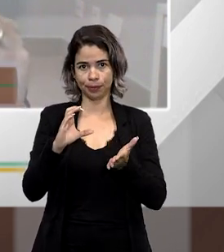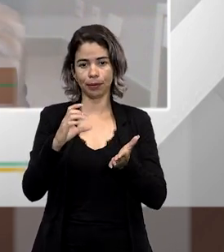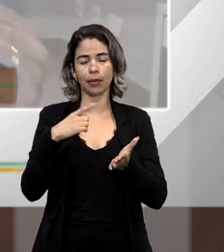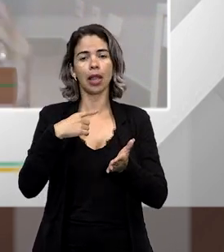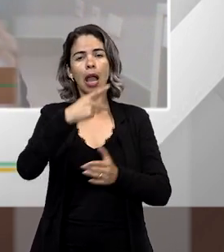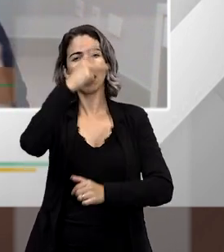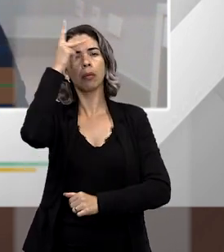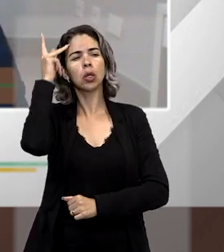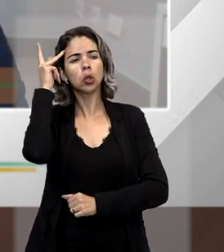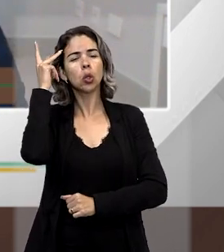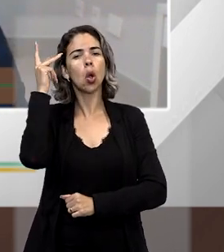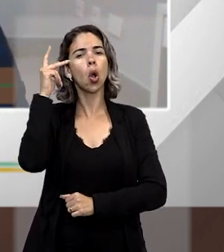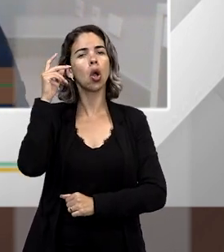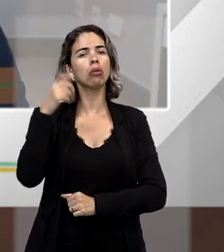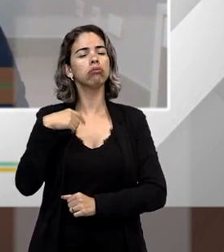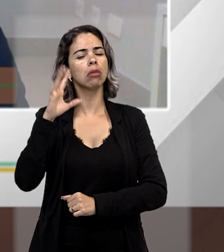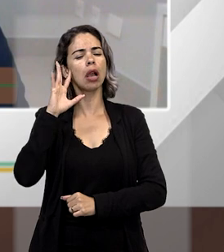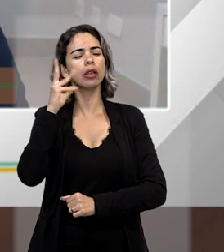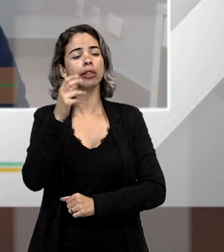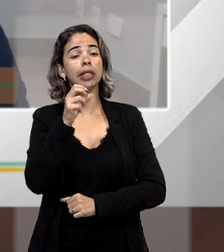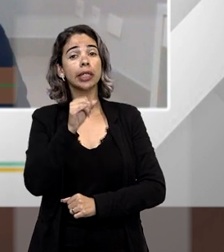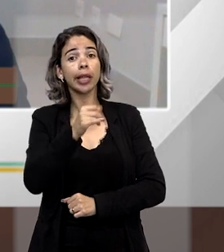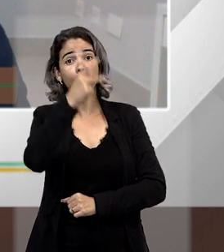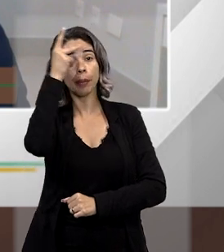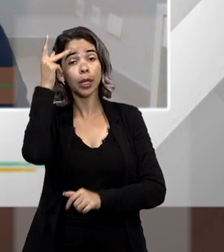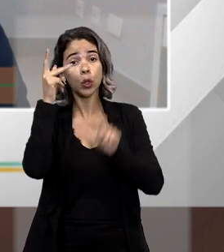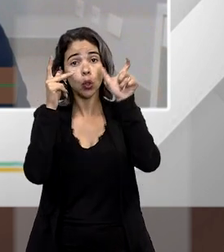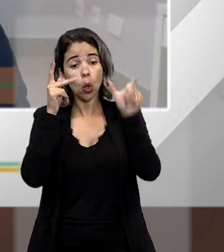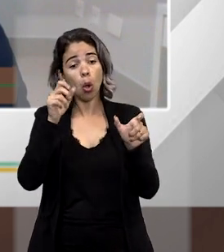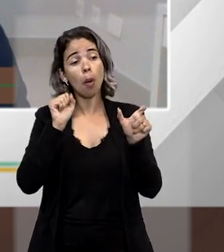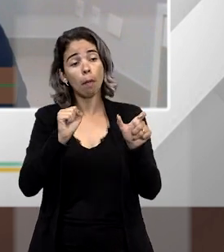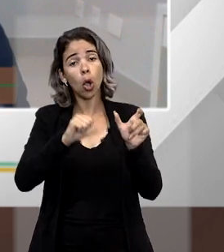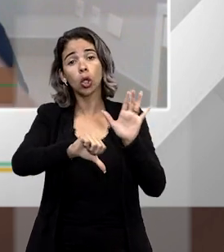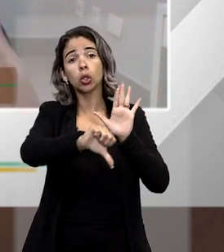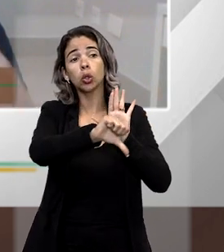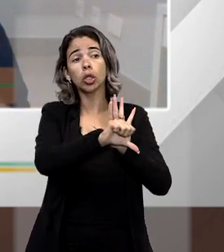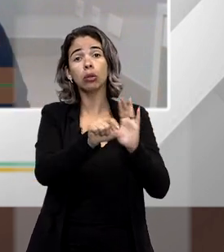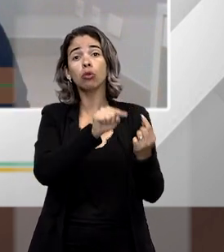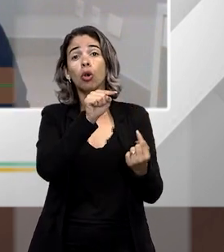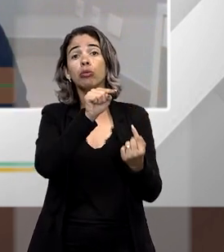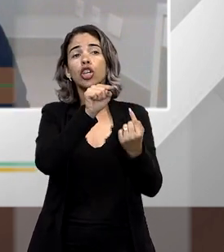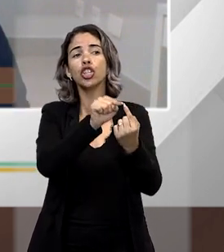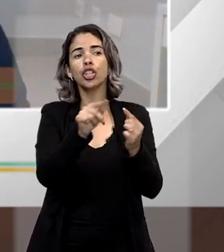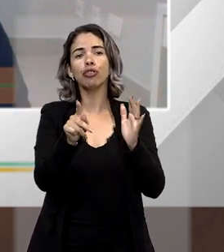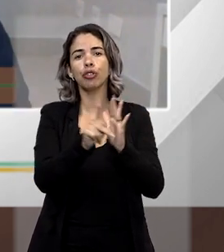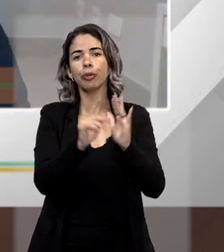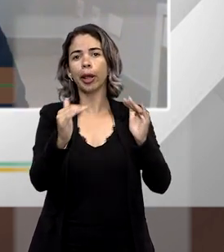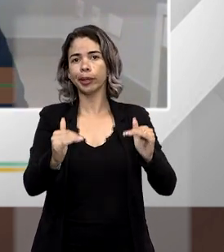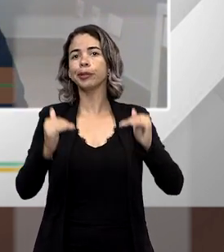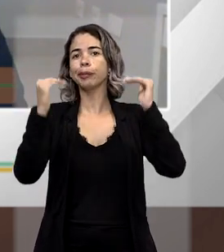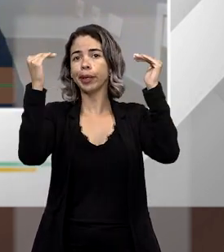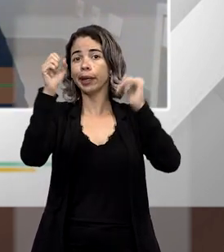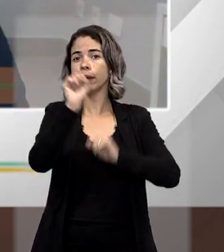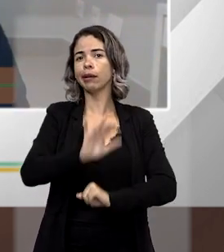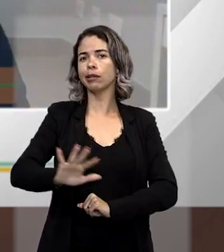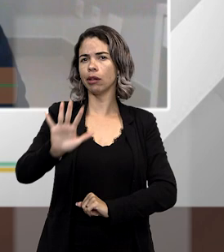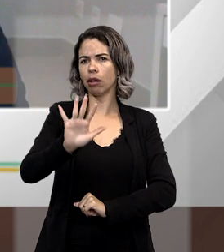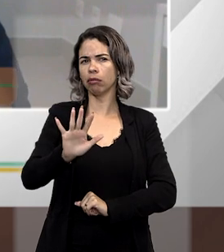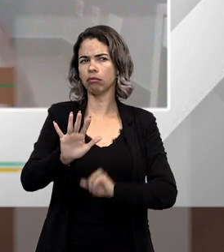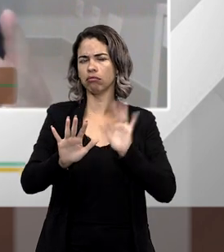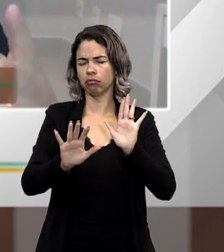quando o legislador menciona que a pessoa pode praticar o crime visando atingir a soberania.